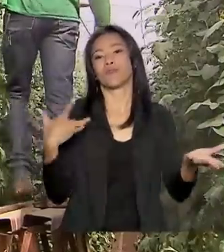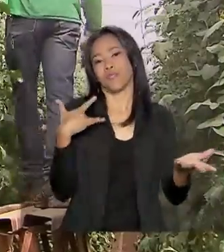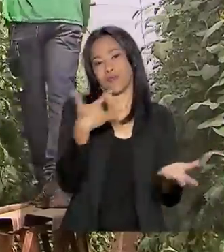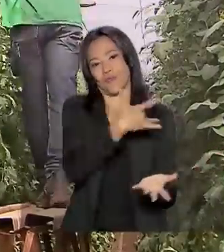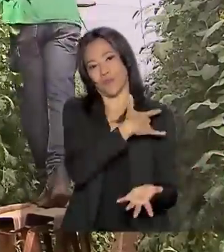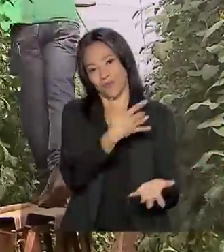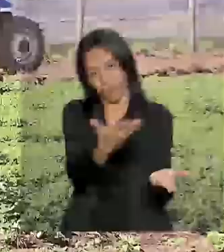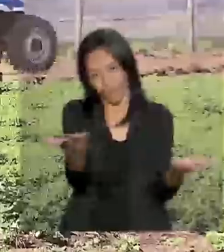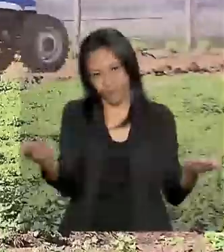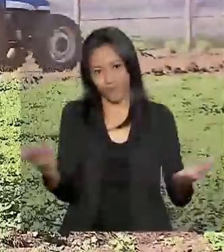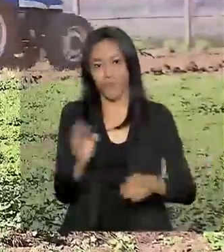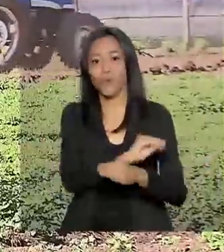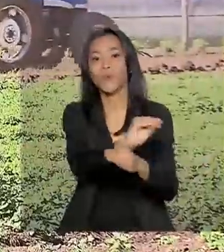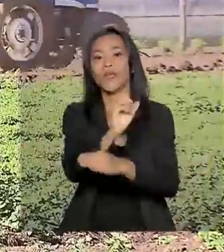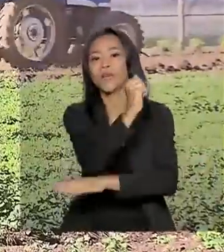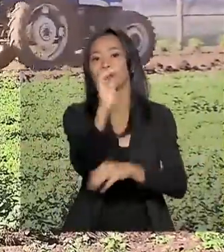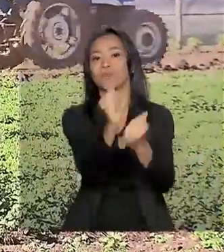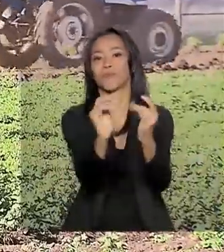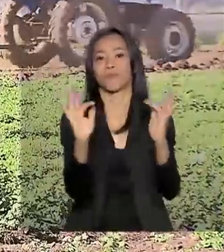sustentabilidade.